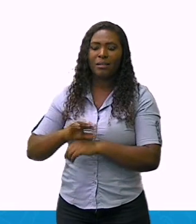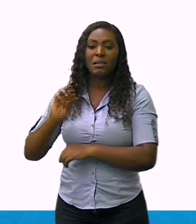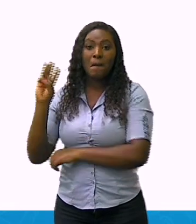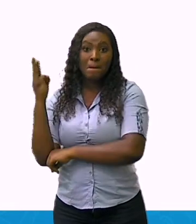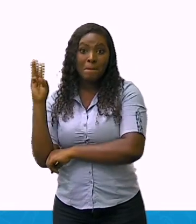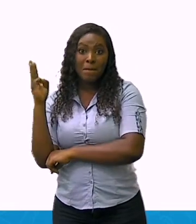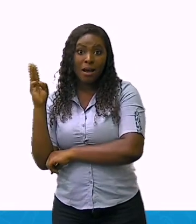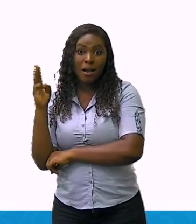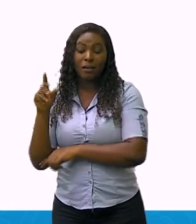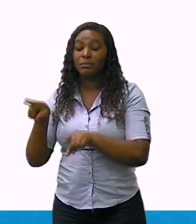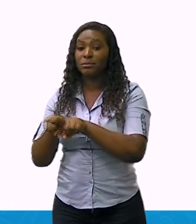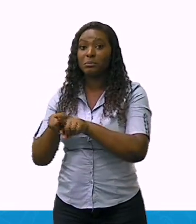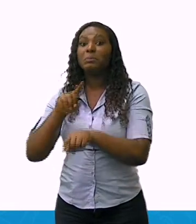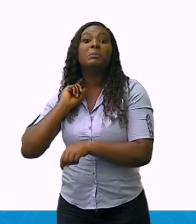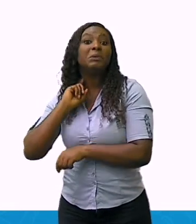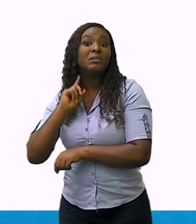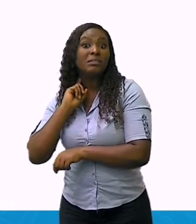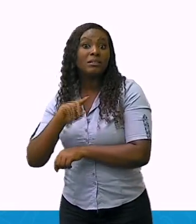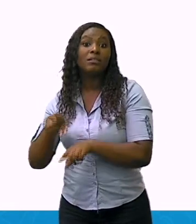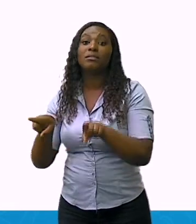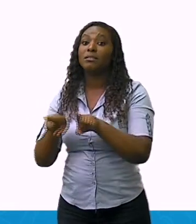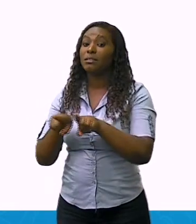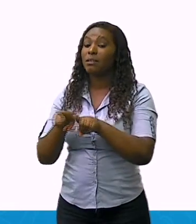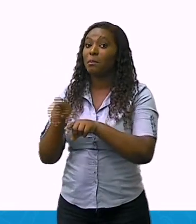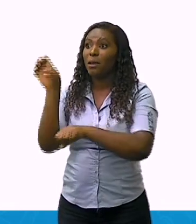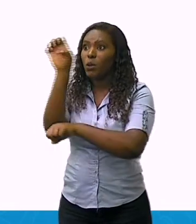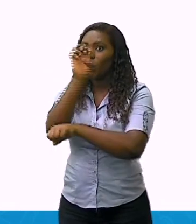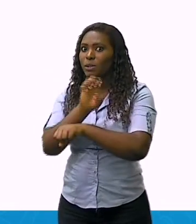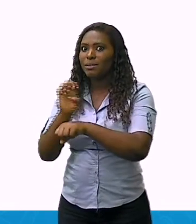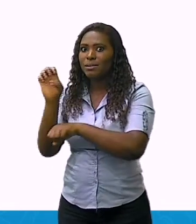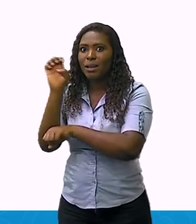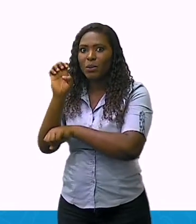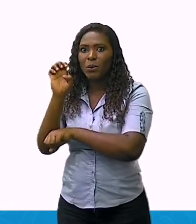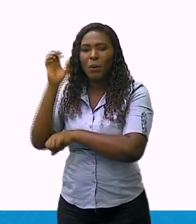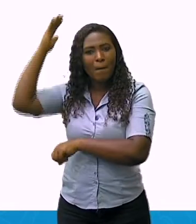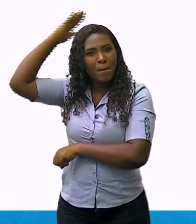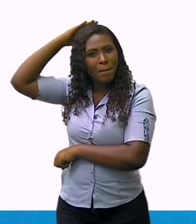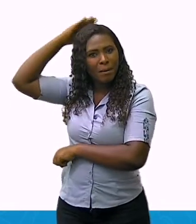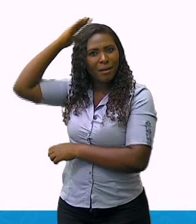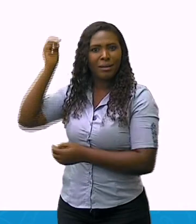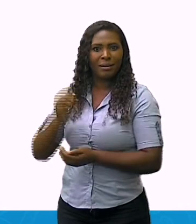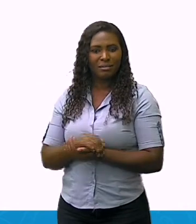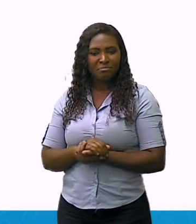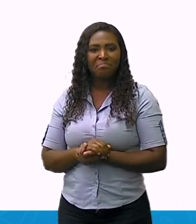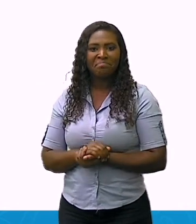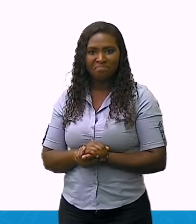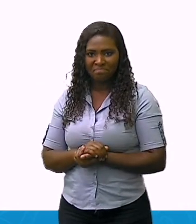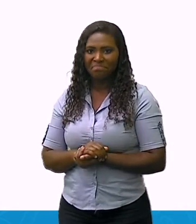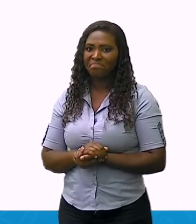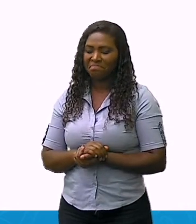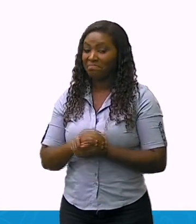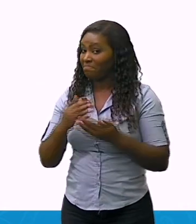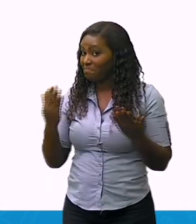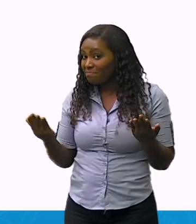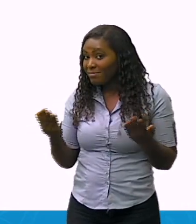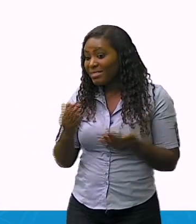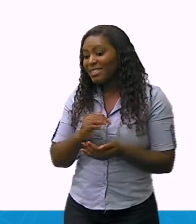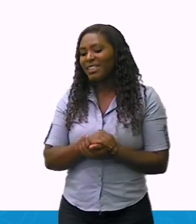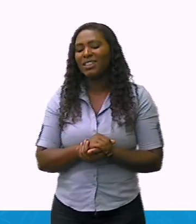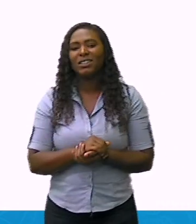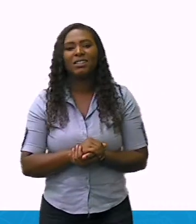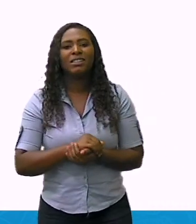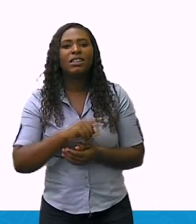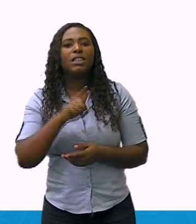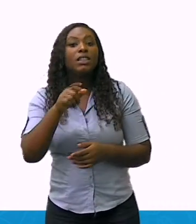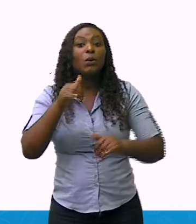em Minas Gerais e no estado do Pará. A partir de todas estas